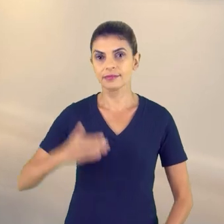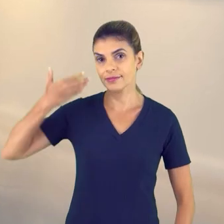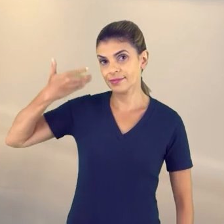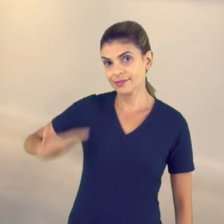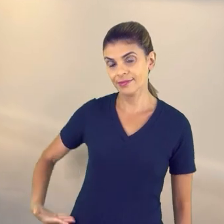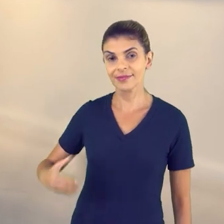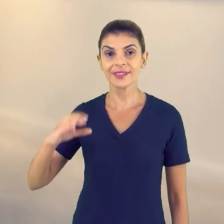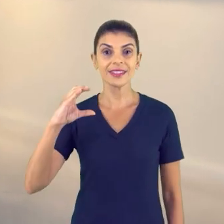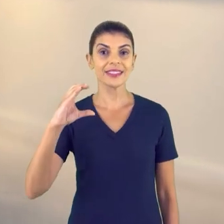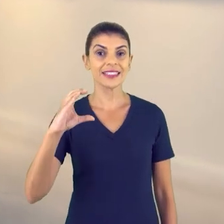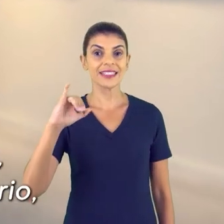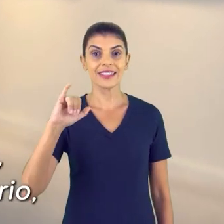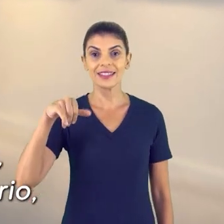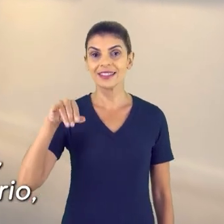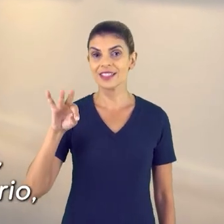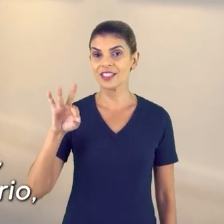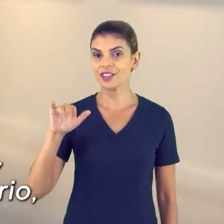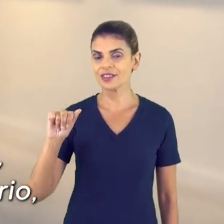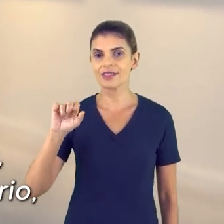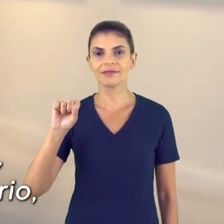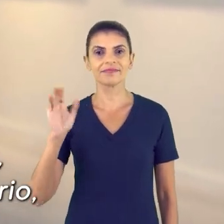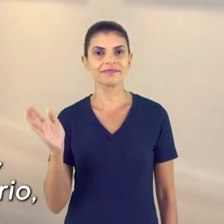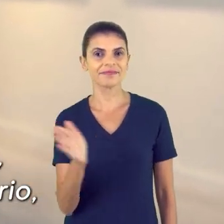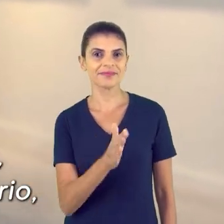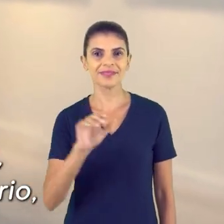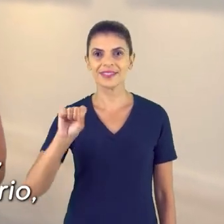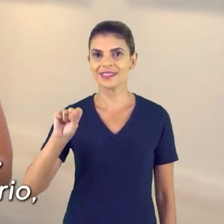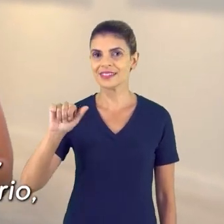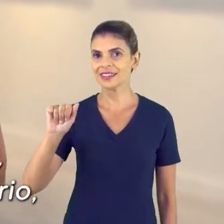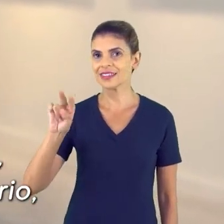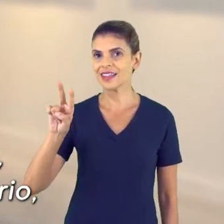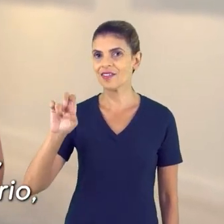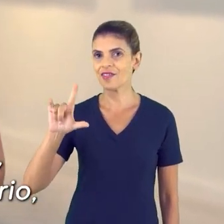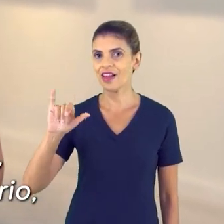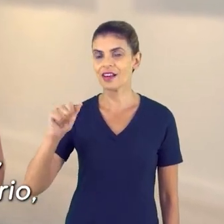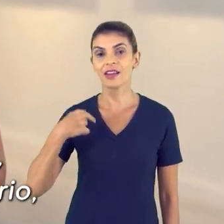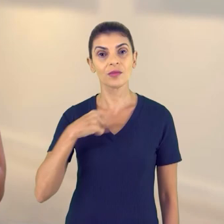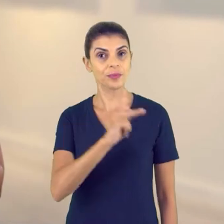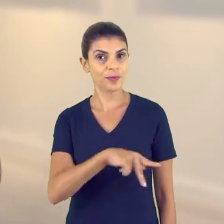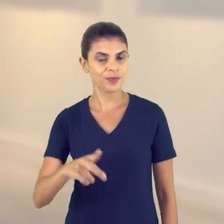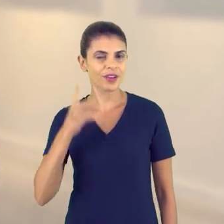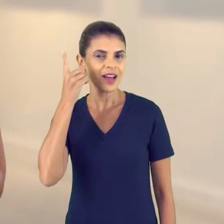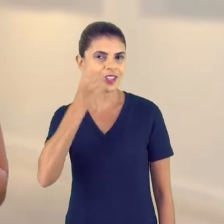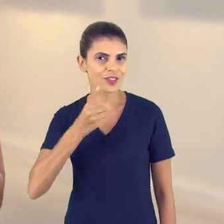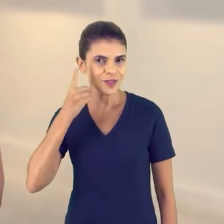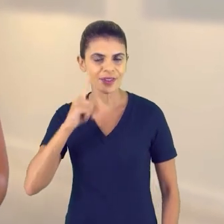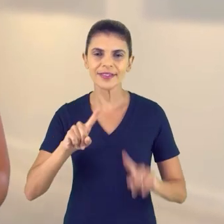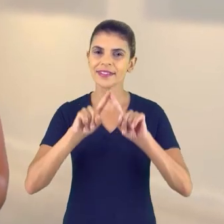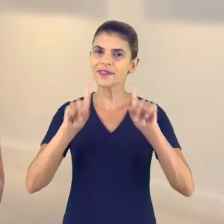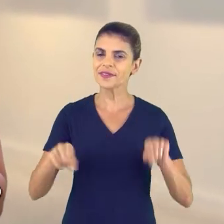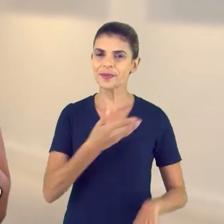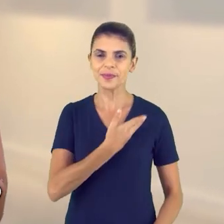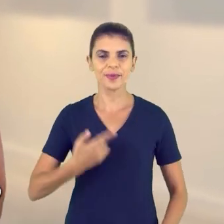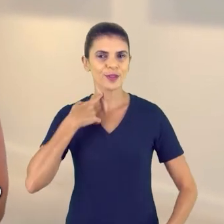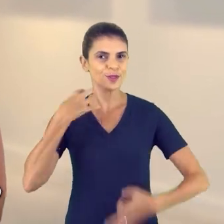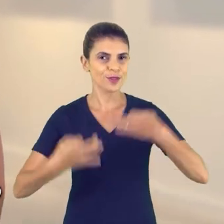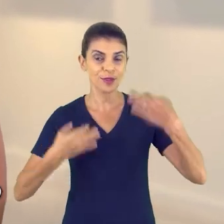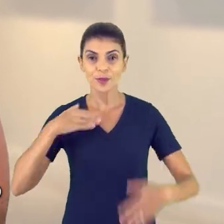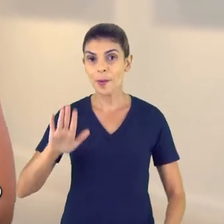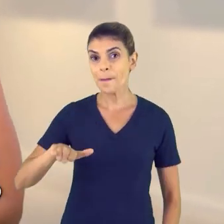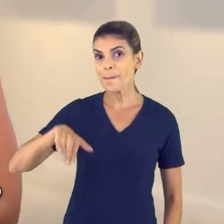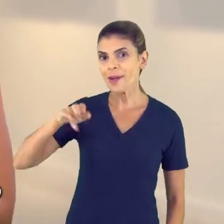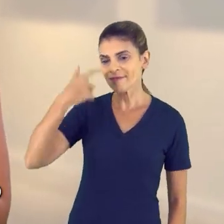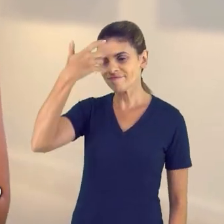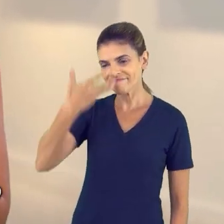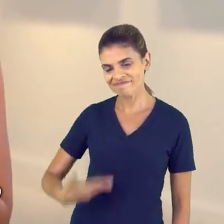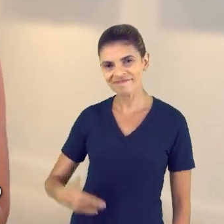Sou Cíntia Savelli, professora de advogados, servidora pública do Judiciário, sou mãe, sou mulher. Me filiei ao